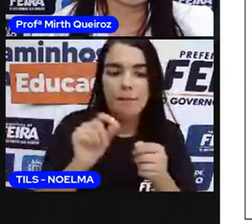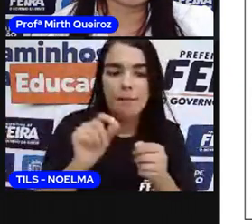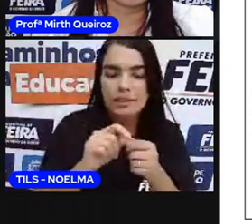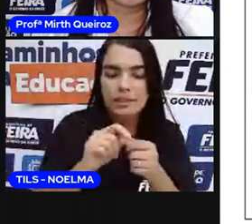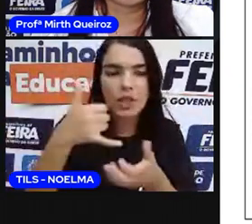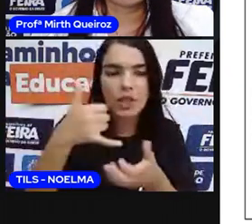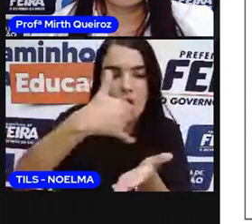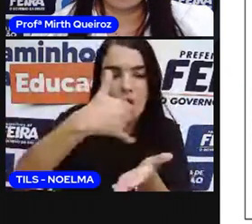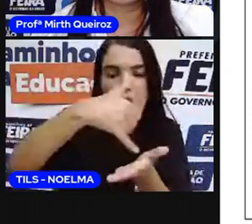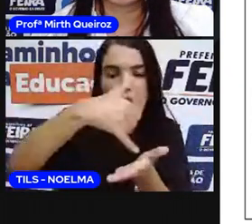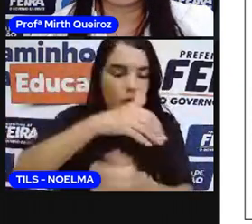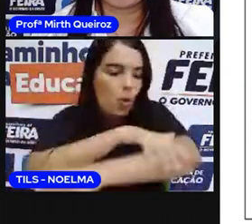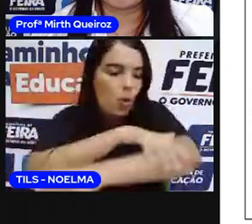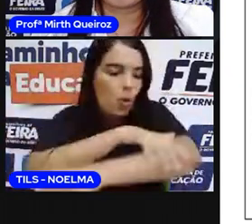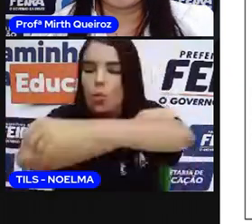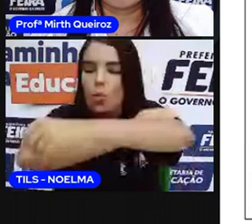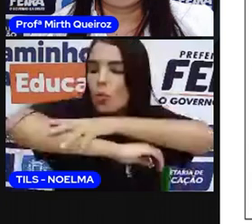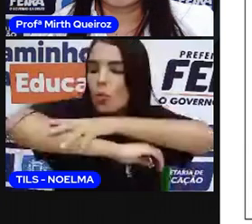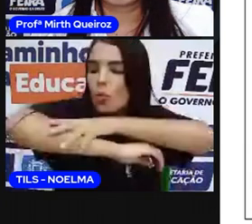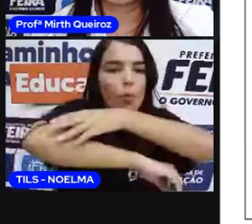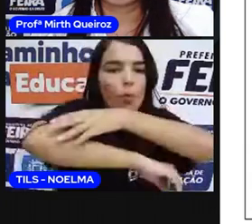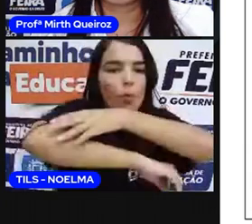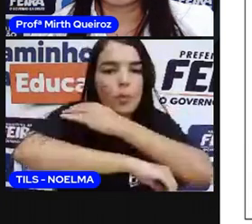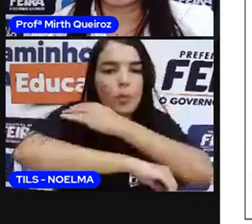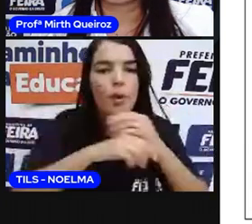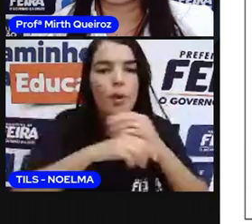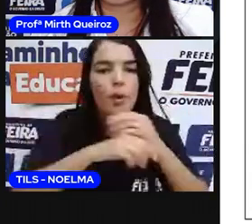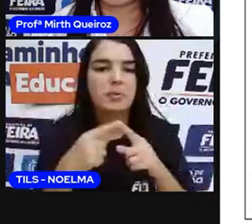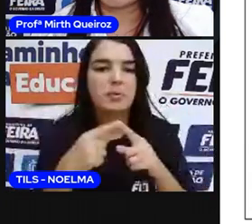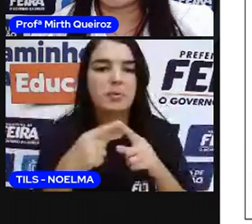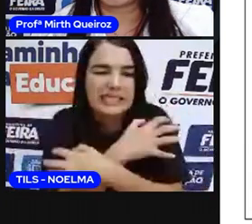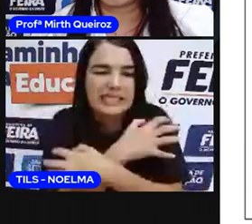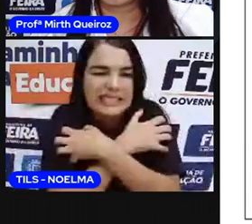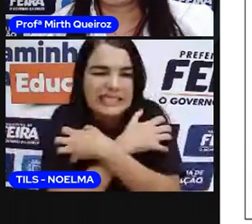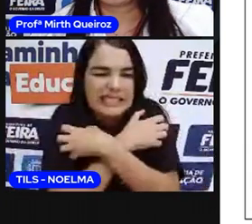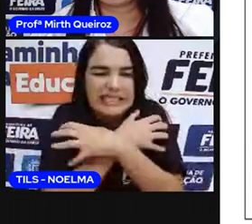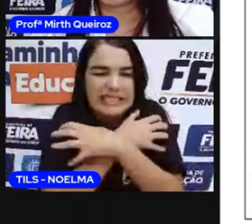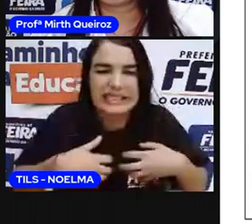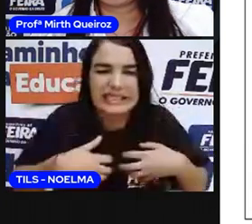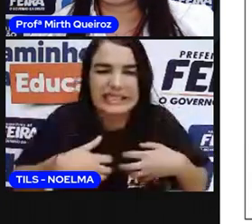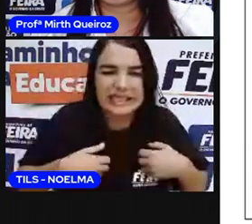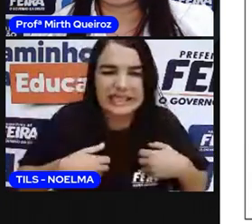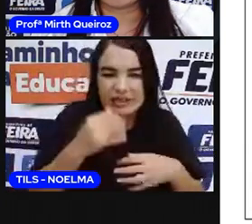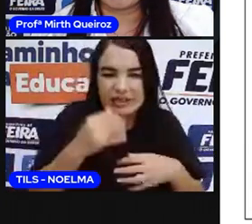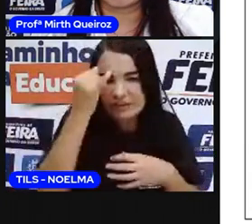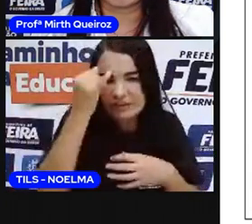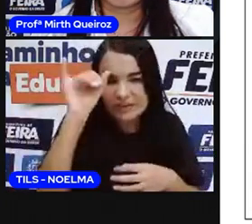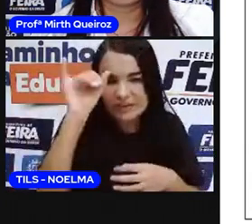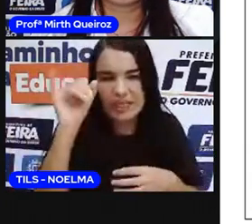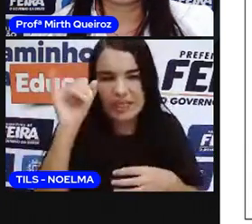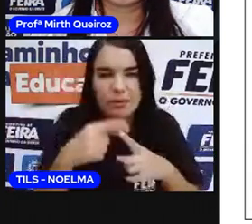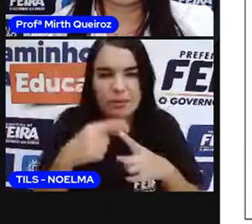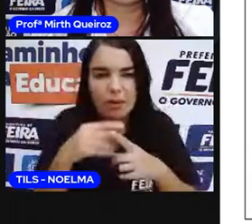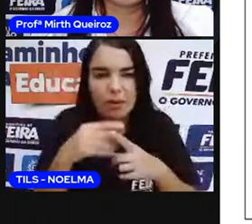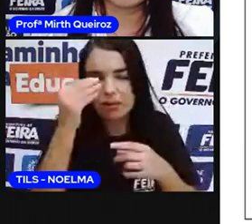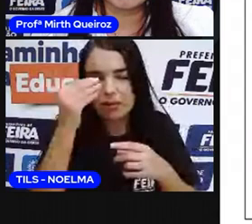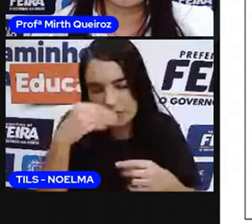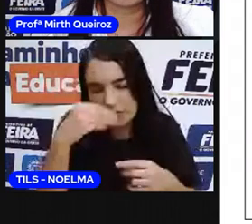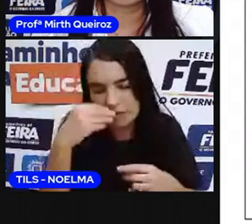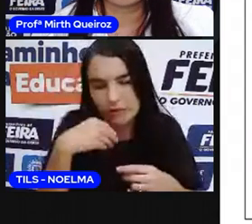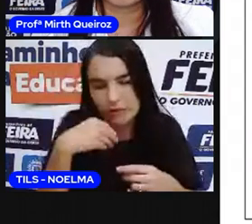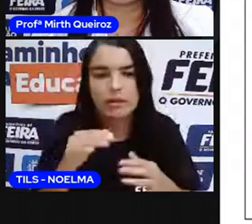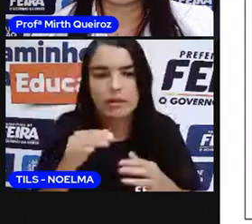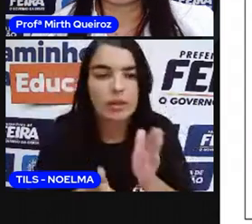passassem um óleo na pele para disfarçar as costeiras e o abatimento da viagem, pois queriam